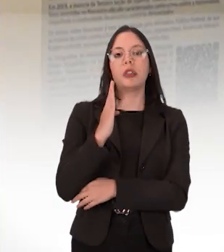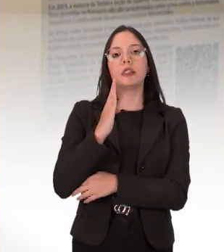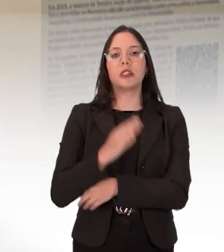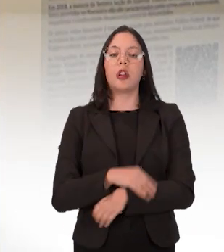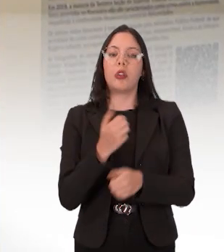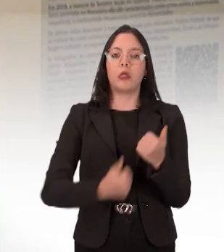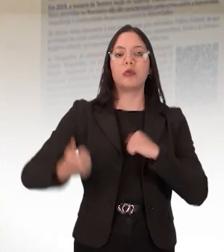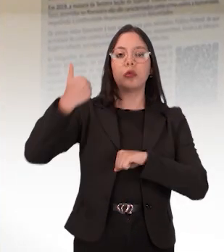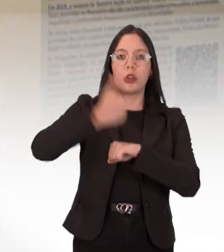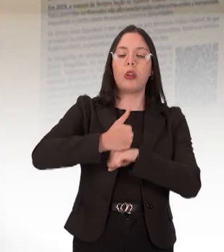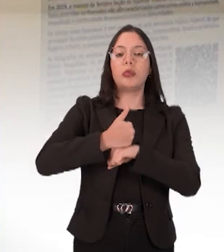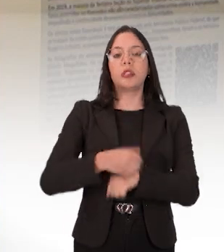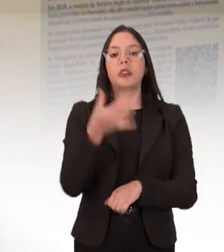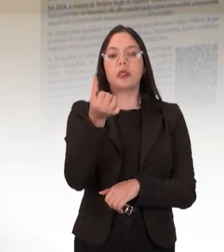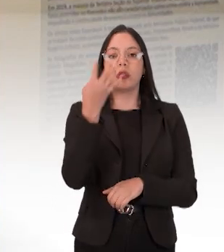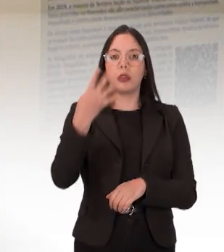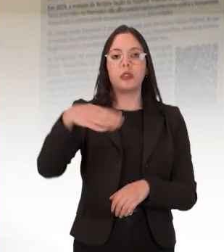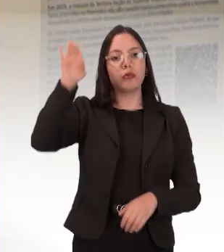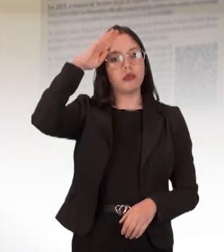golpe militar de 64.